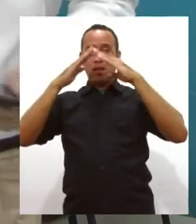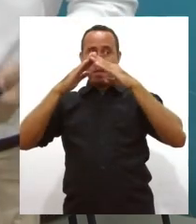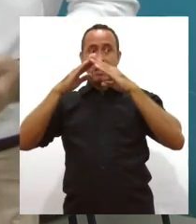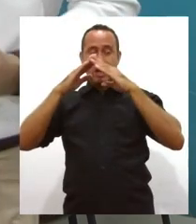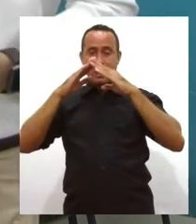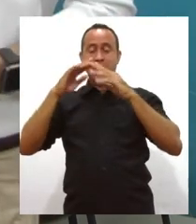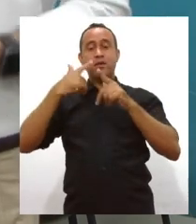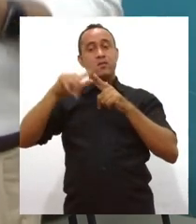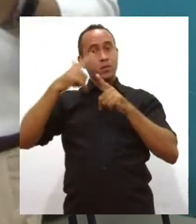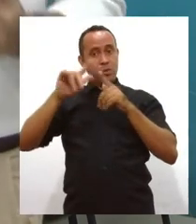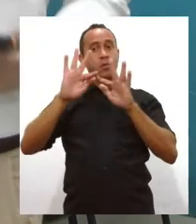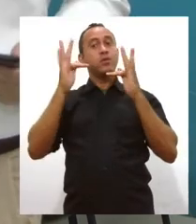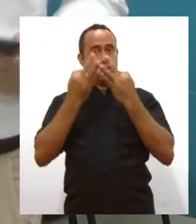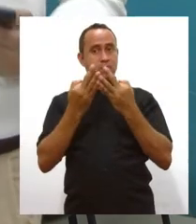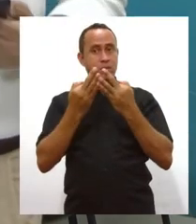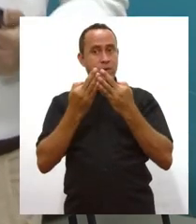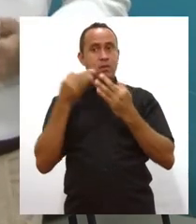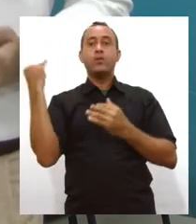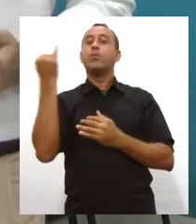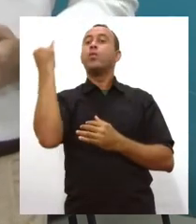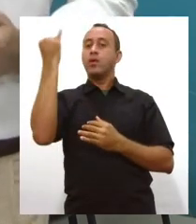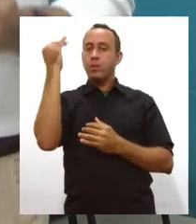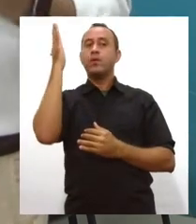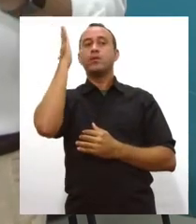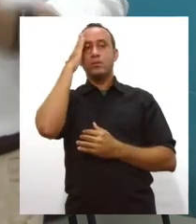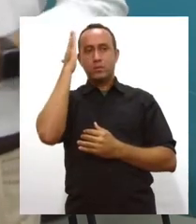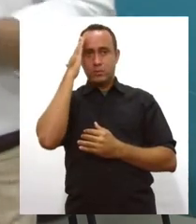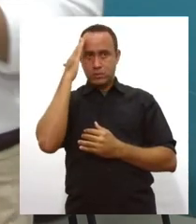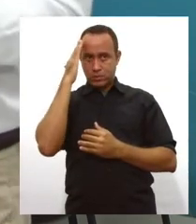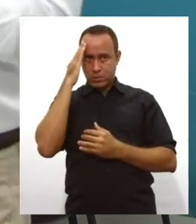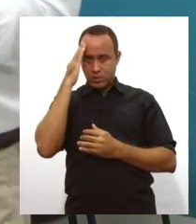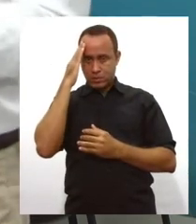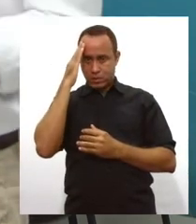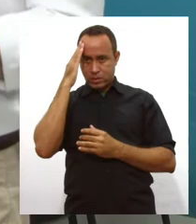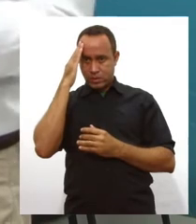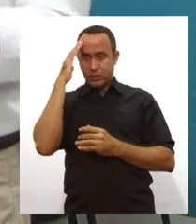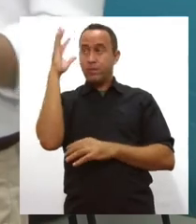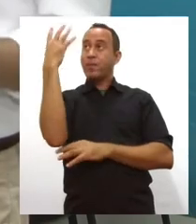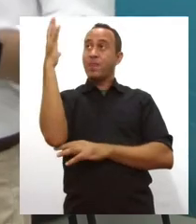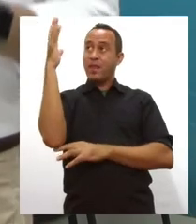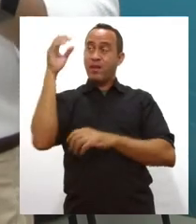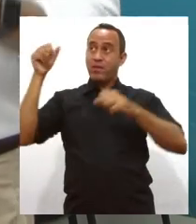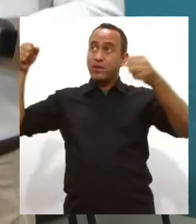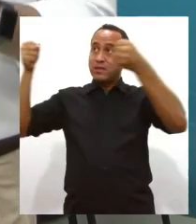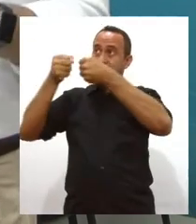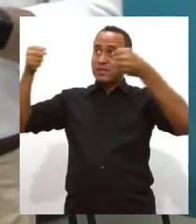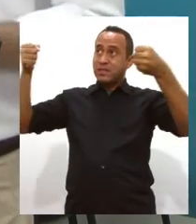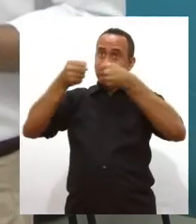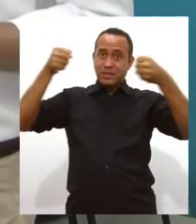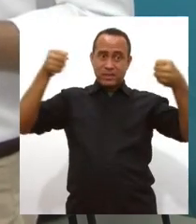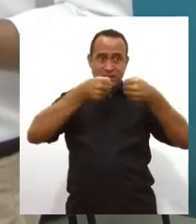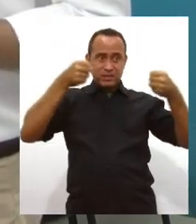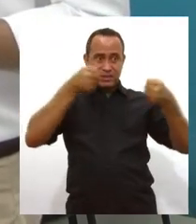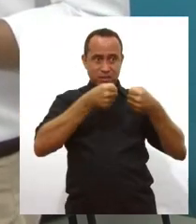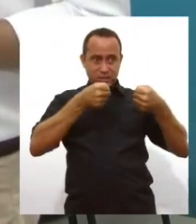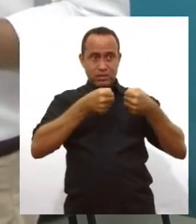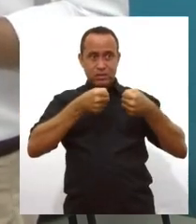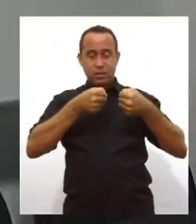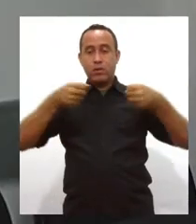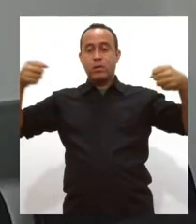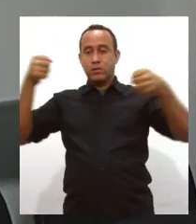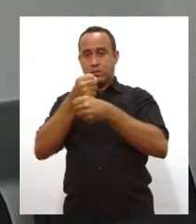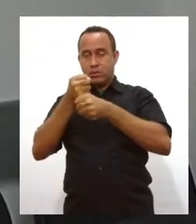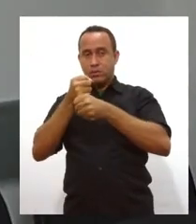risco para a sua família. Então, é muito importante a conscientização de manter a poda em dia para evitar que a árvore chegue até a rede